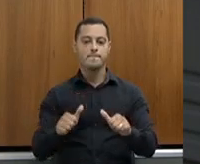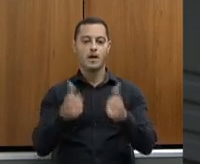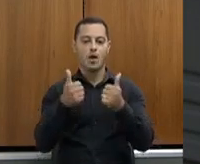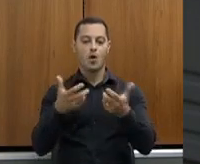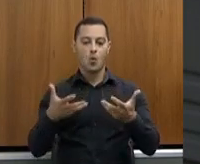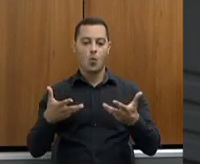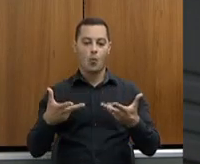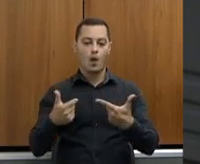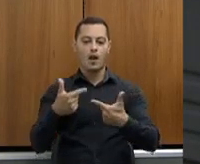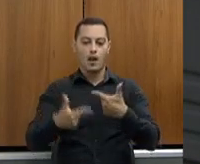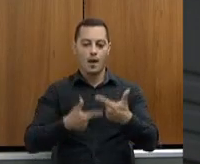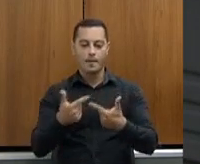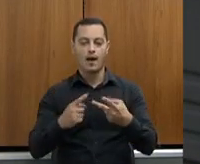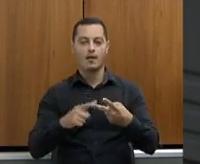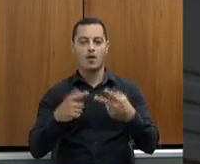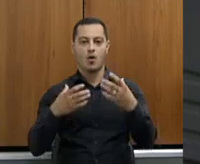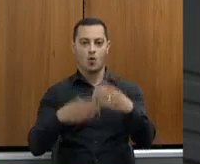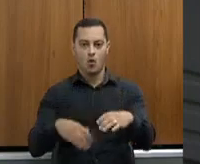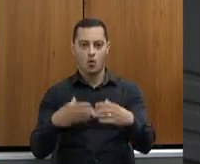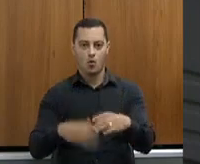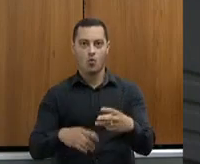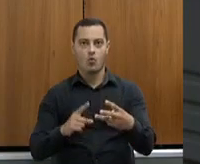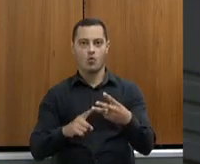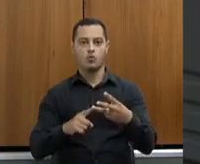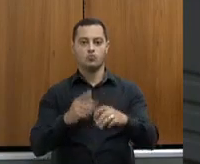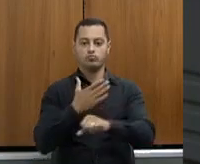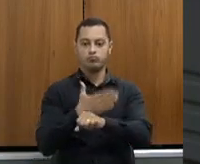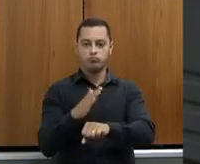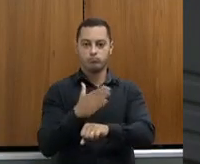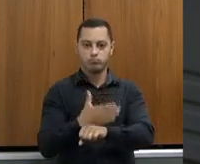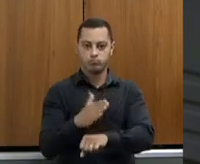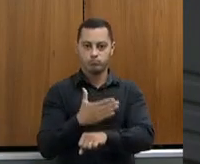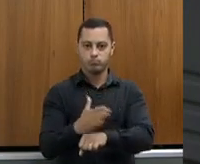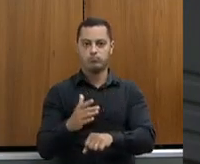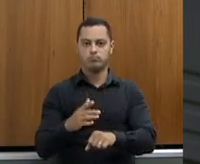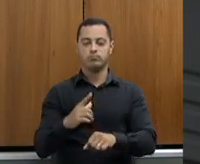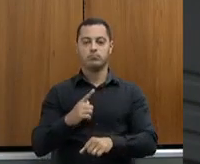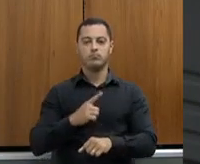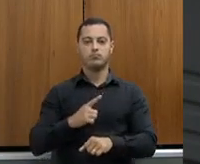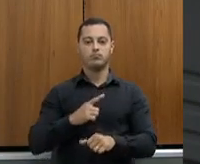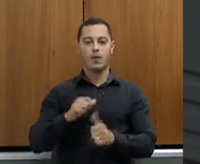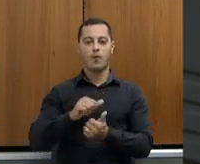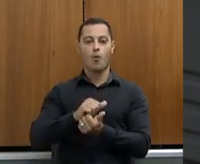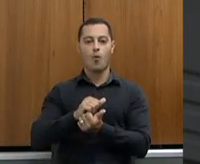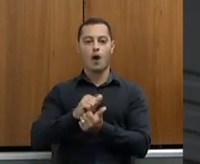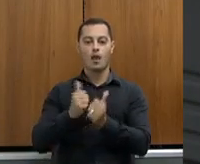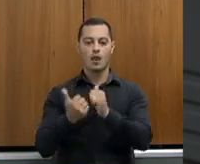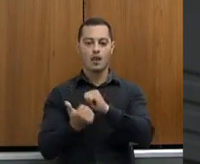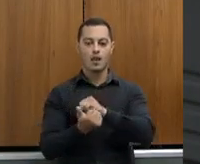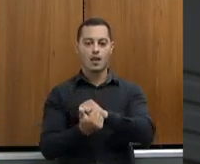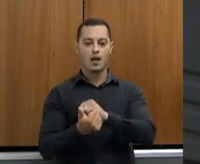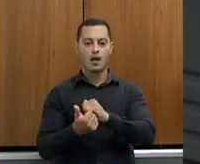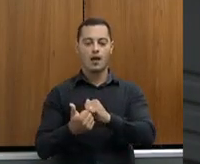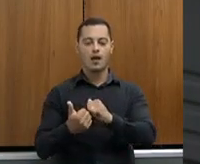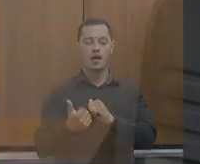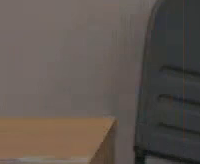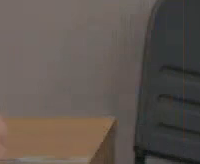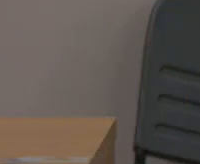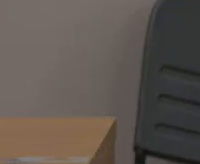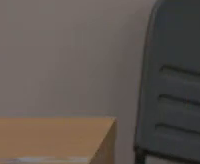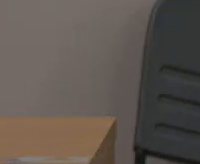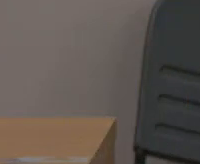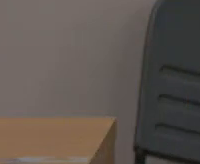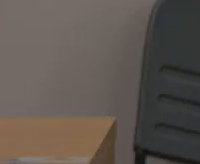público, treinamento. Tivemos aí o reajuste das perdas inflacionárias, que foi 10,6% para todo mundo,